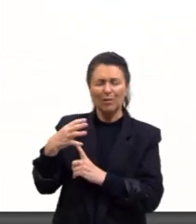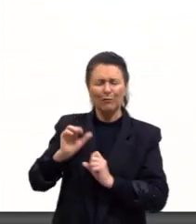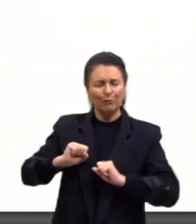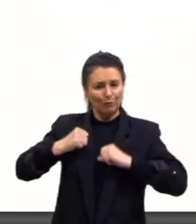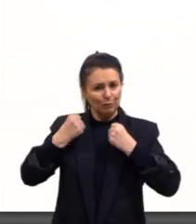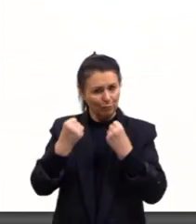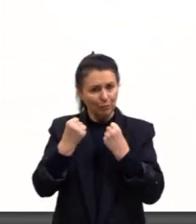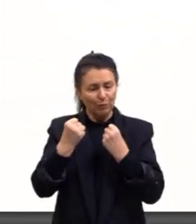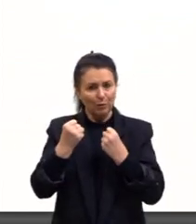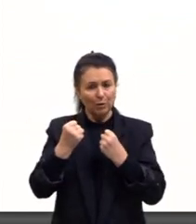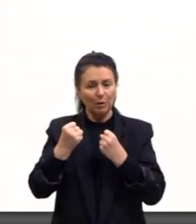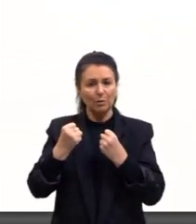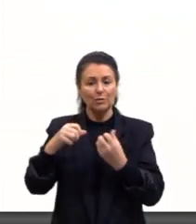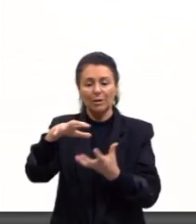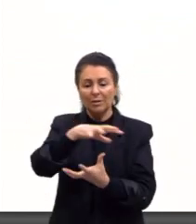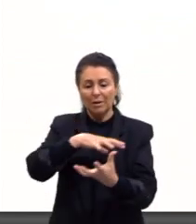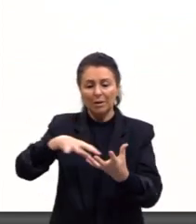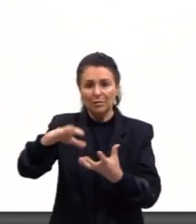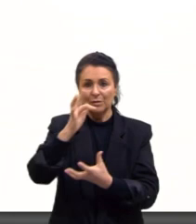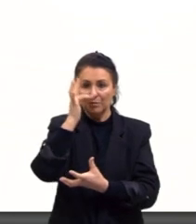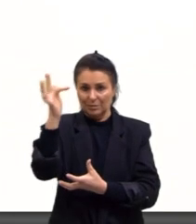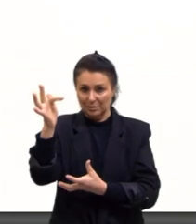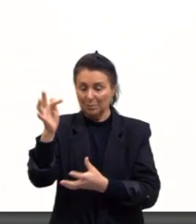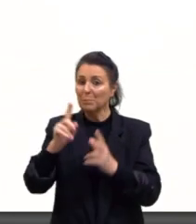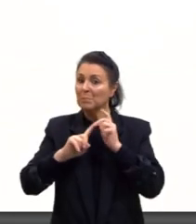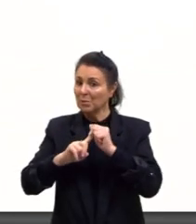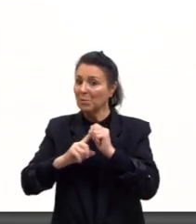pelo menos os símbolos da nossa política.